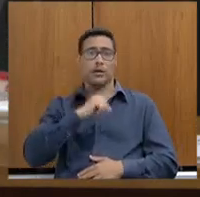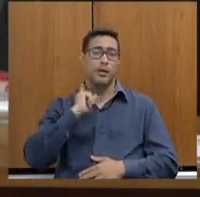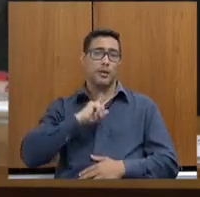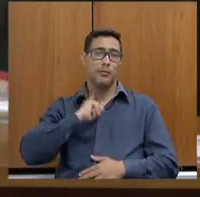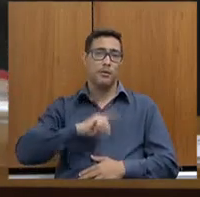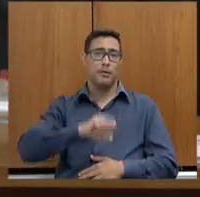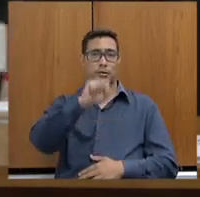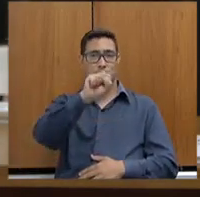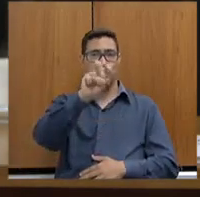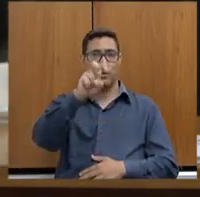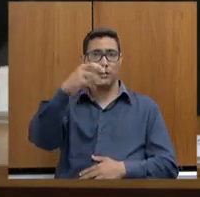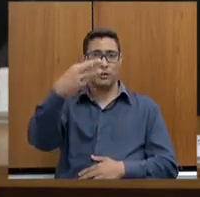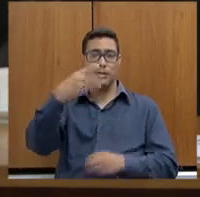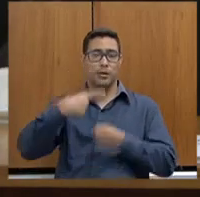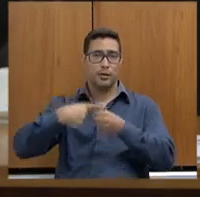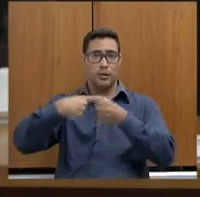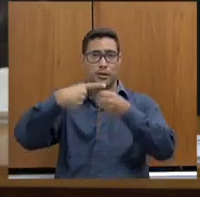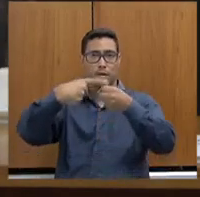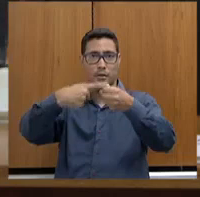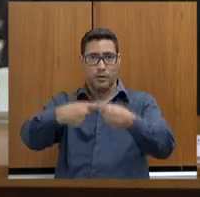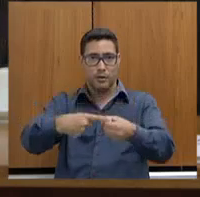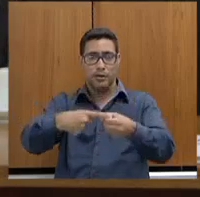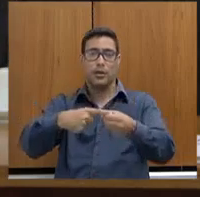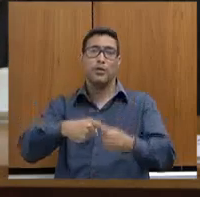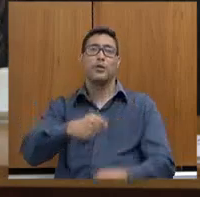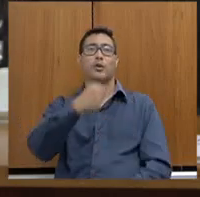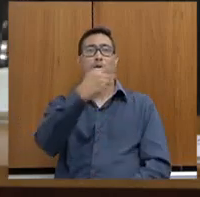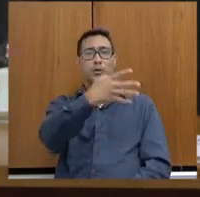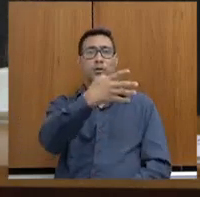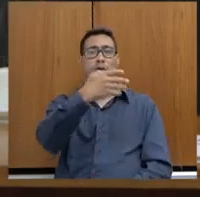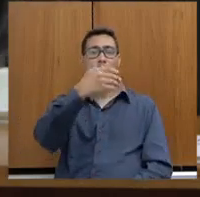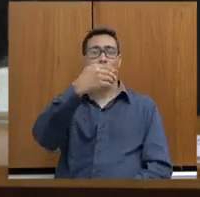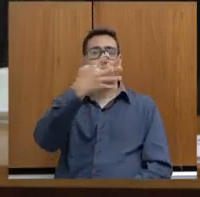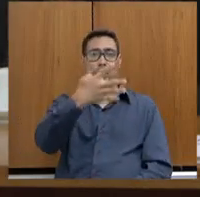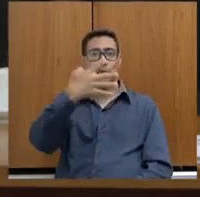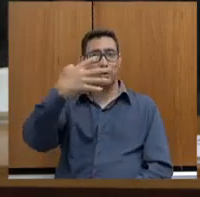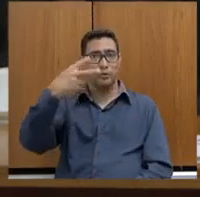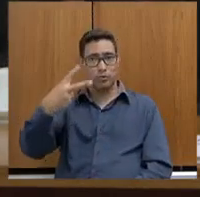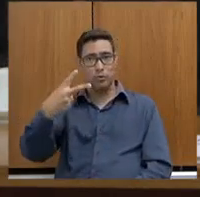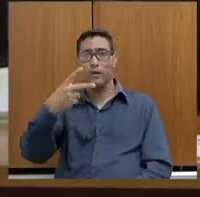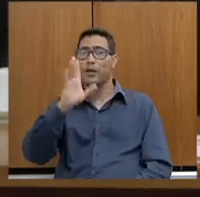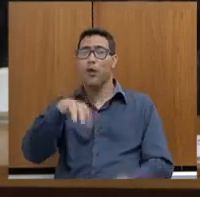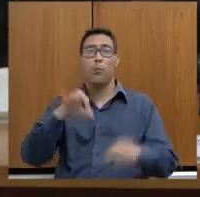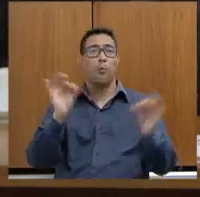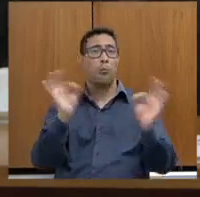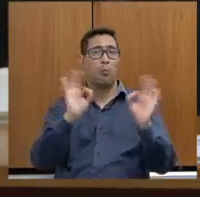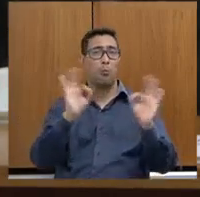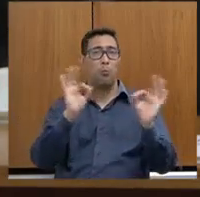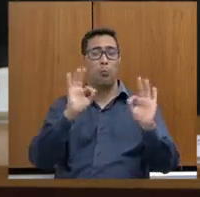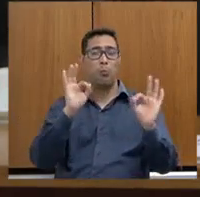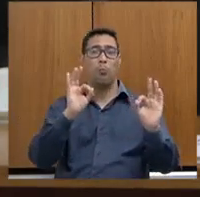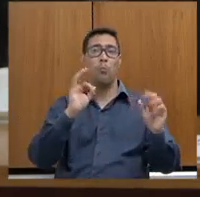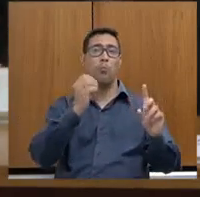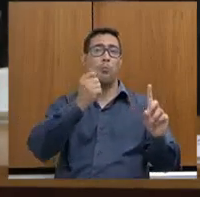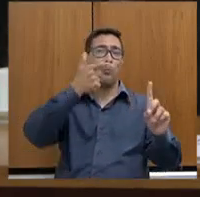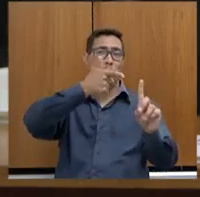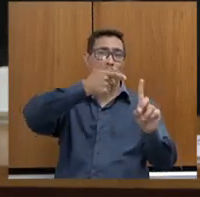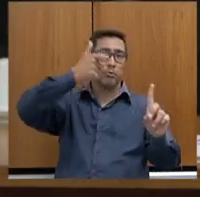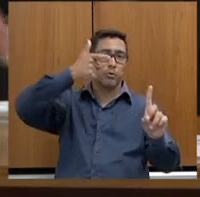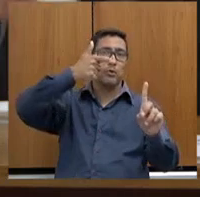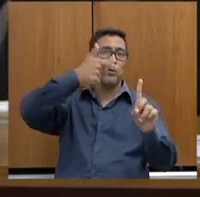853 municípios, e desses municípios, 442 não tiveram qualquer registro de um homicídio consumado em 2022.